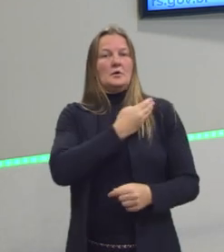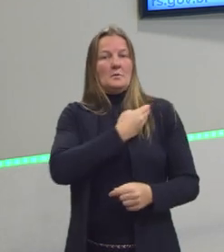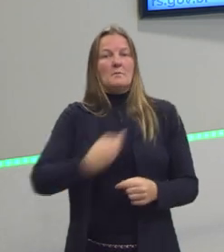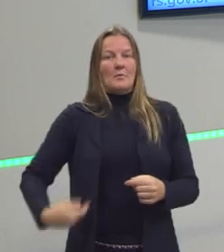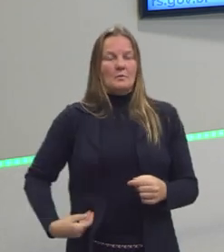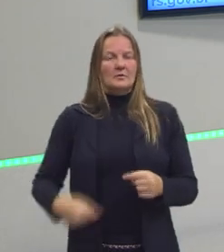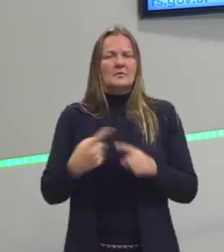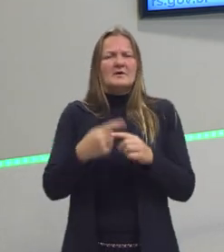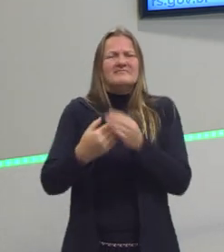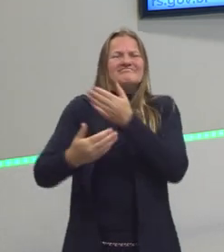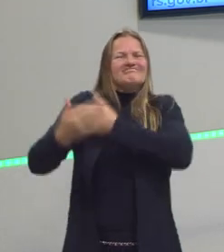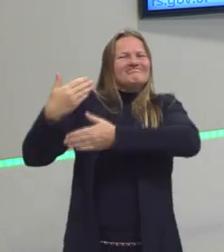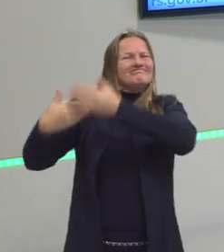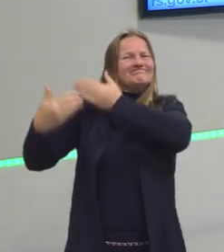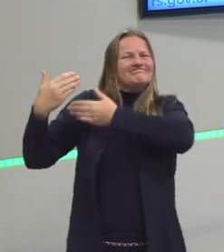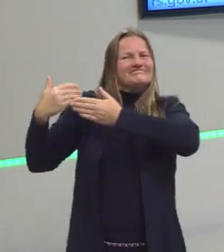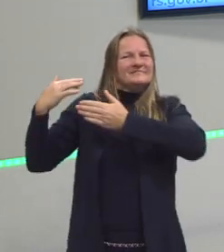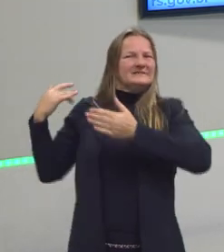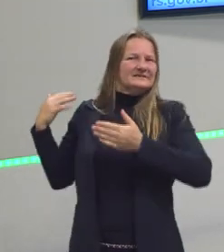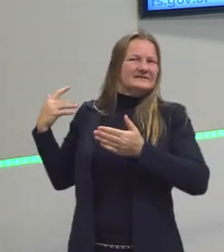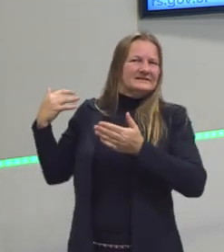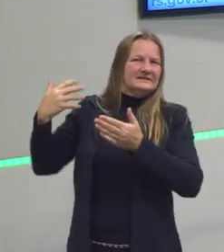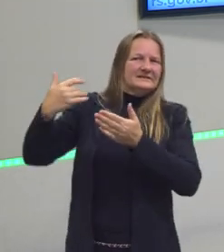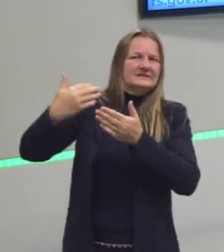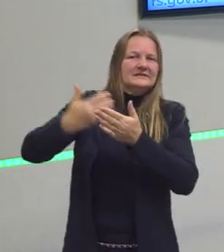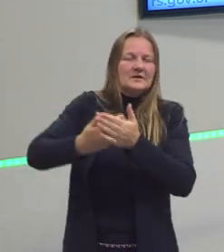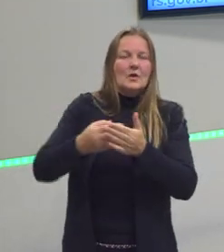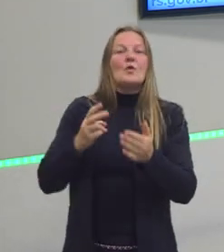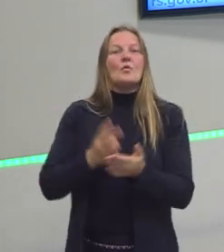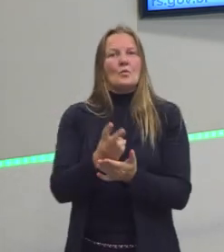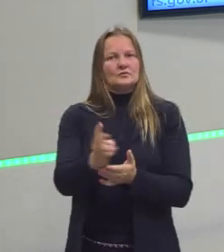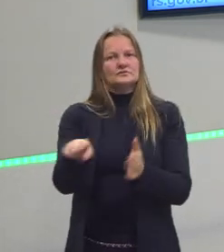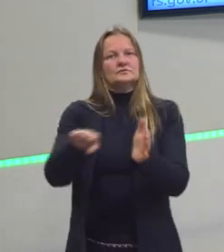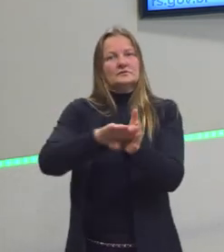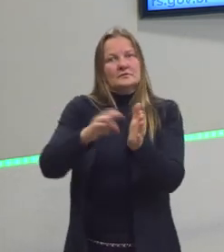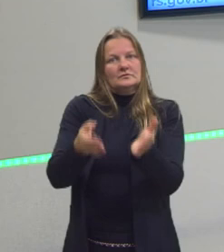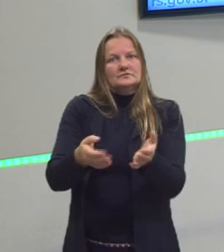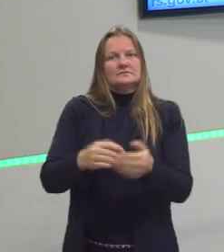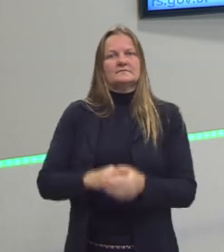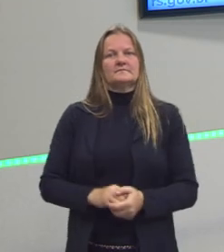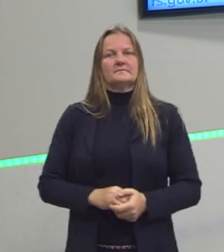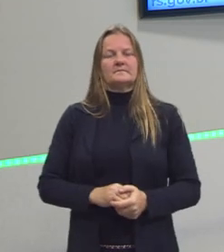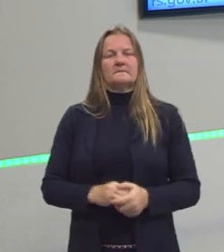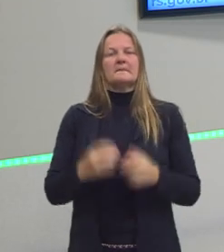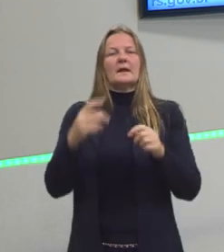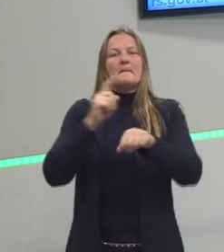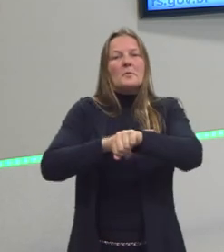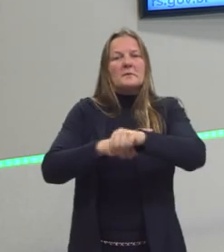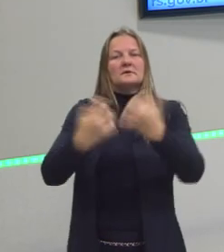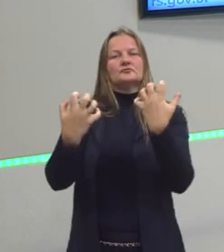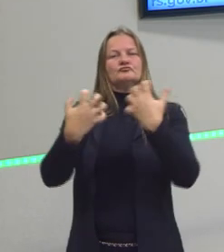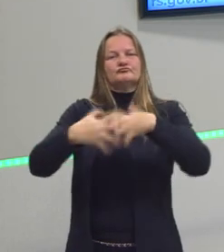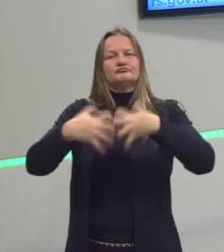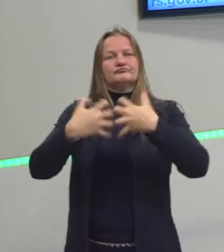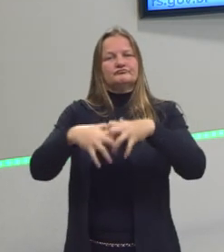muito difundido no período do engenho do patriarcalismo.